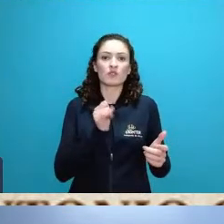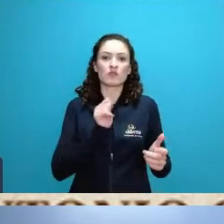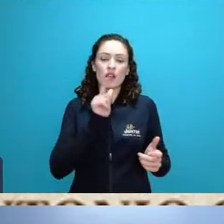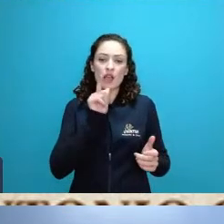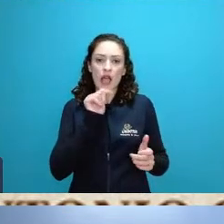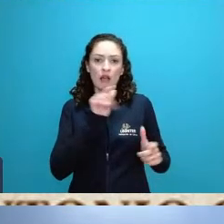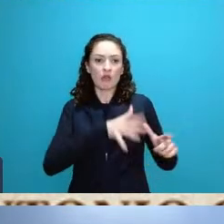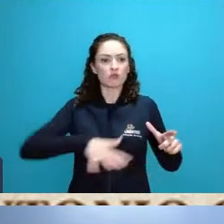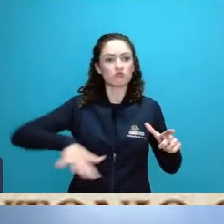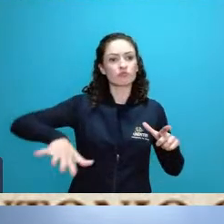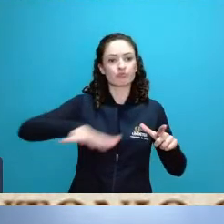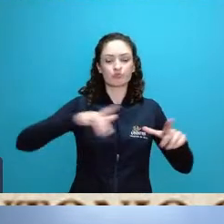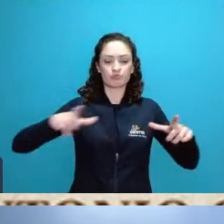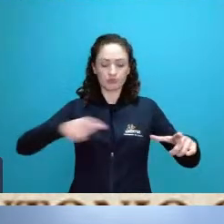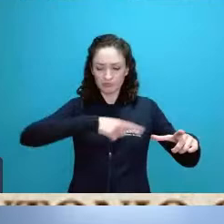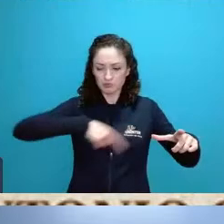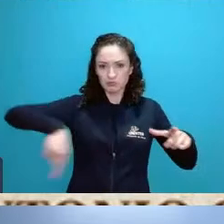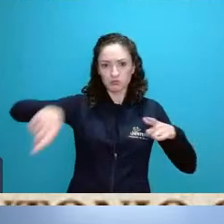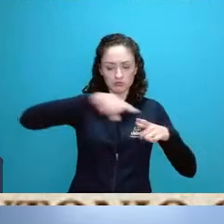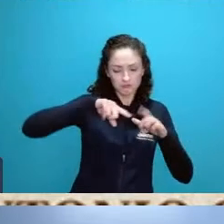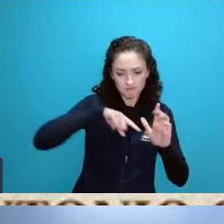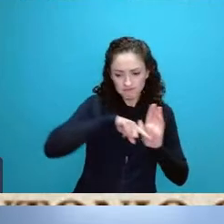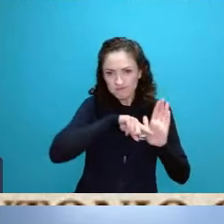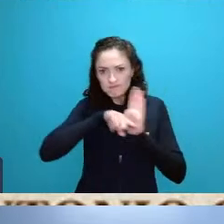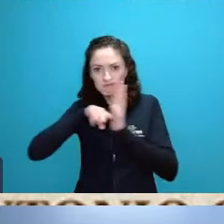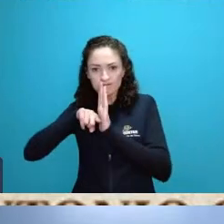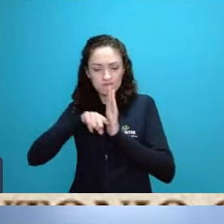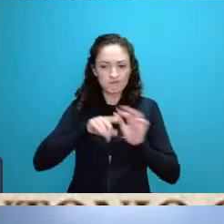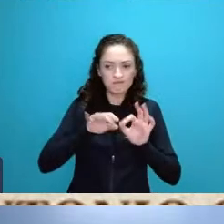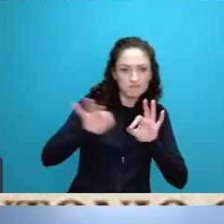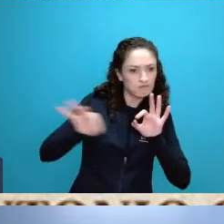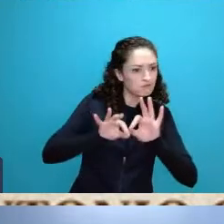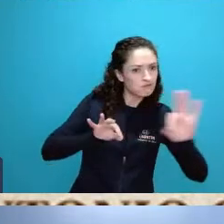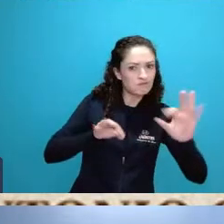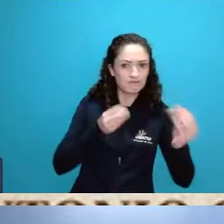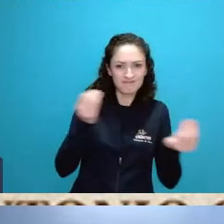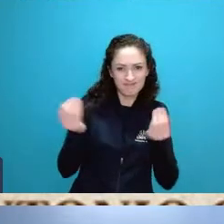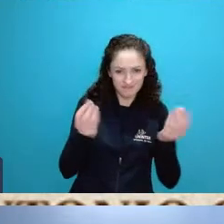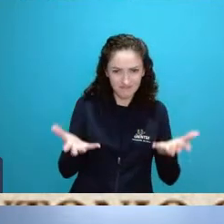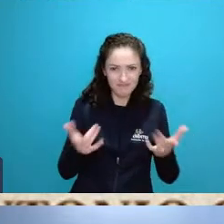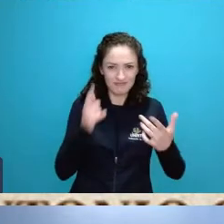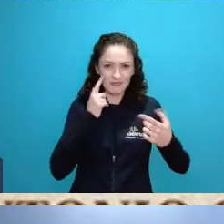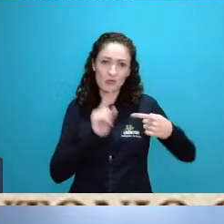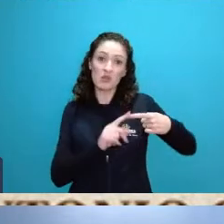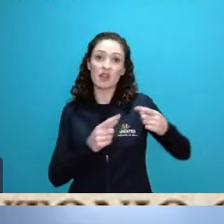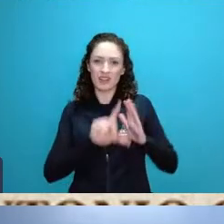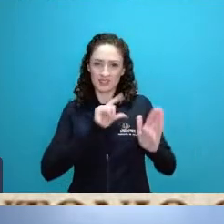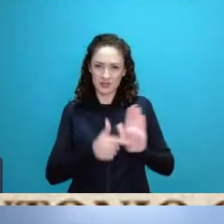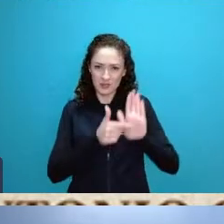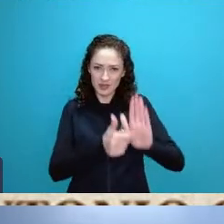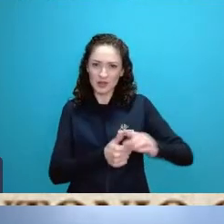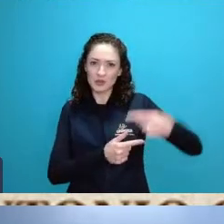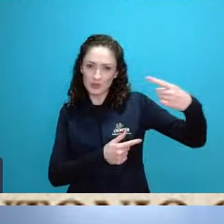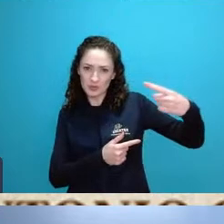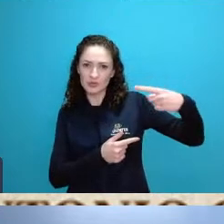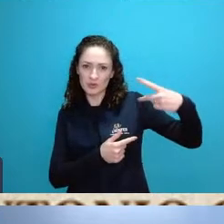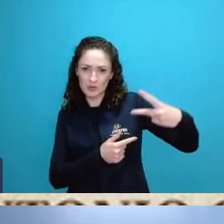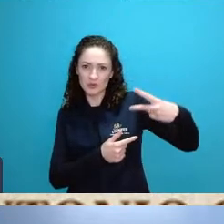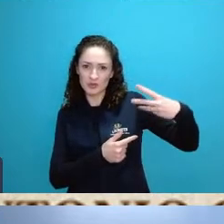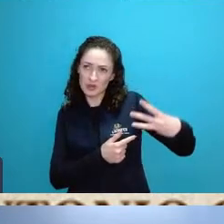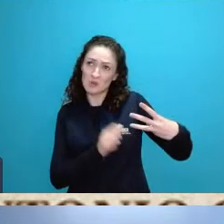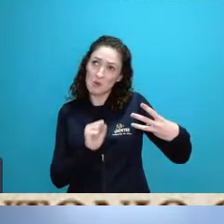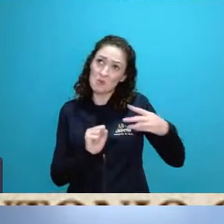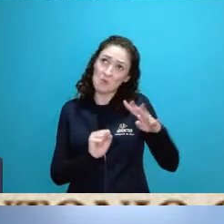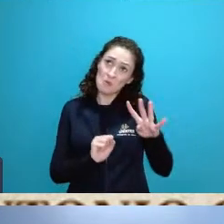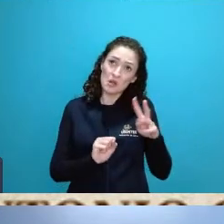apresentei ali a hierarquização um dois três aí ela pode ter quatro cinco então quanto maior o